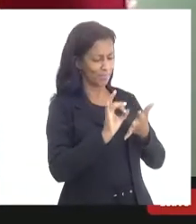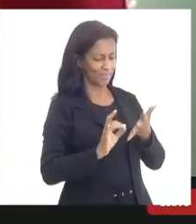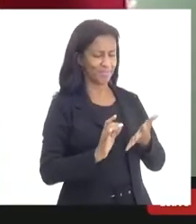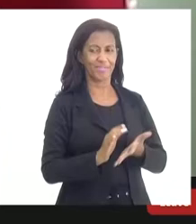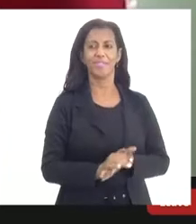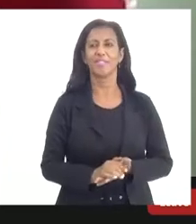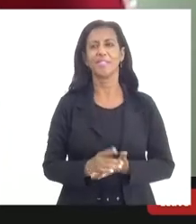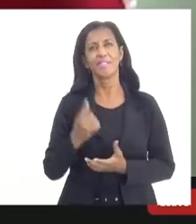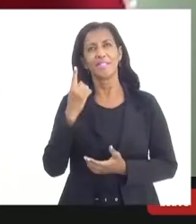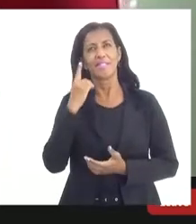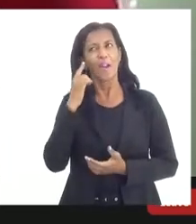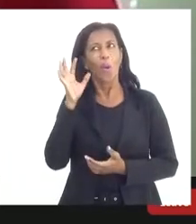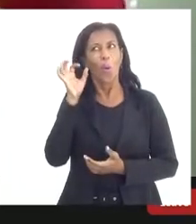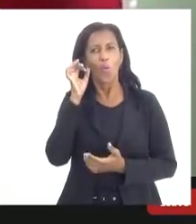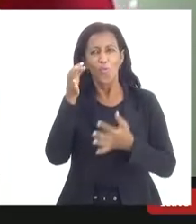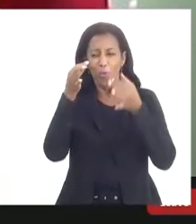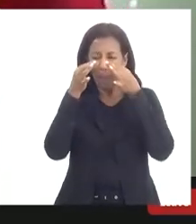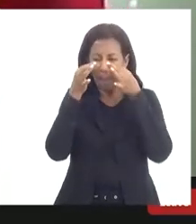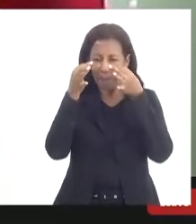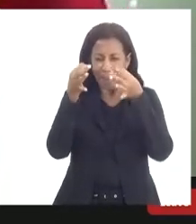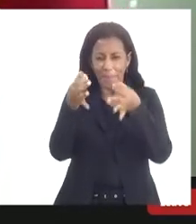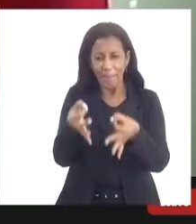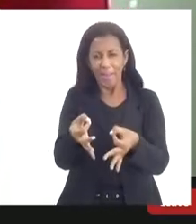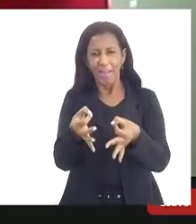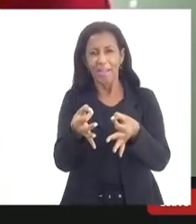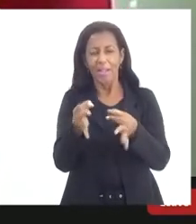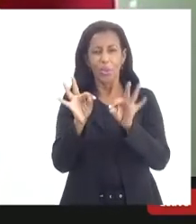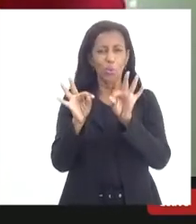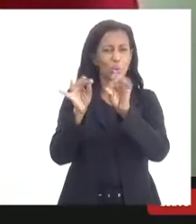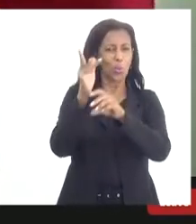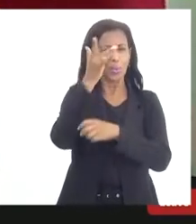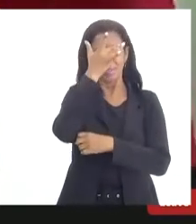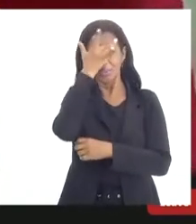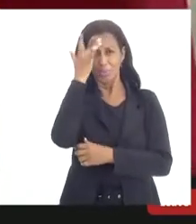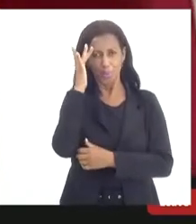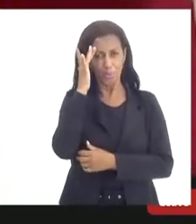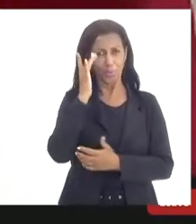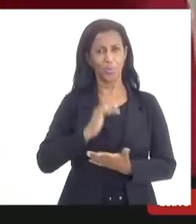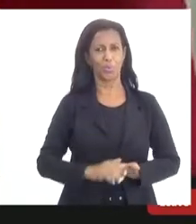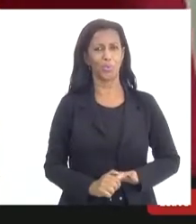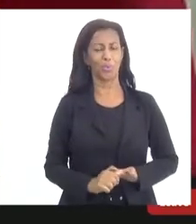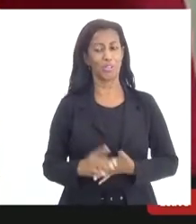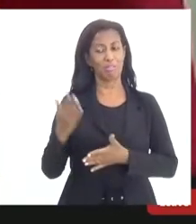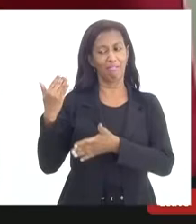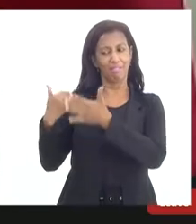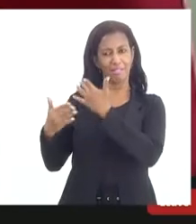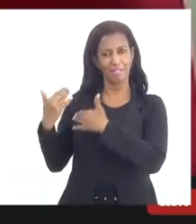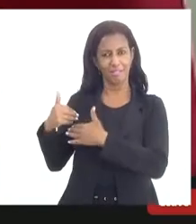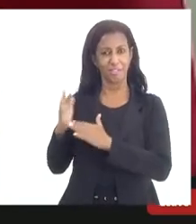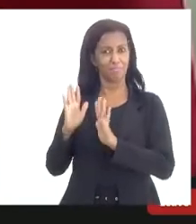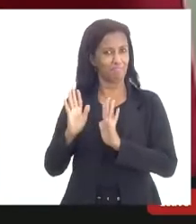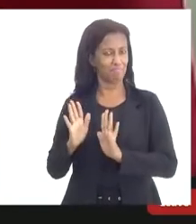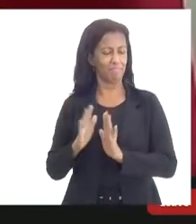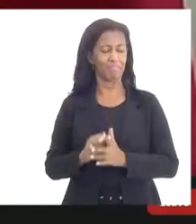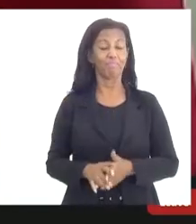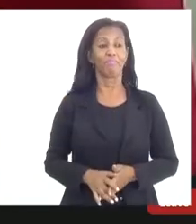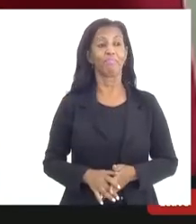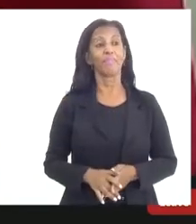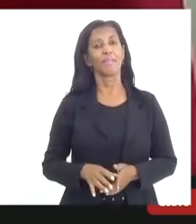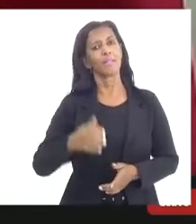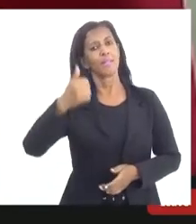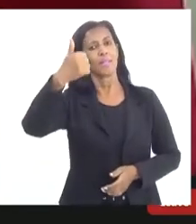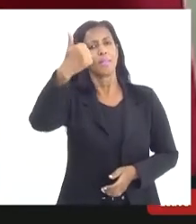estava aqui ouvindo atentamente todas as pessoas que me antecederam primeiro dizer